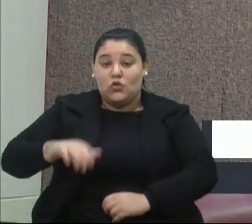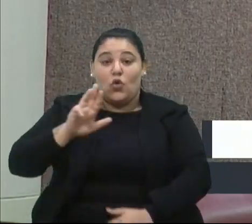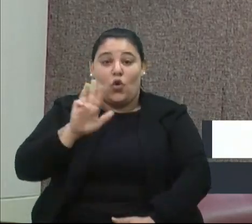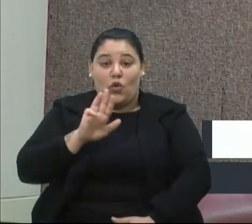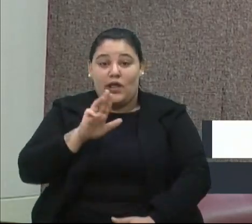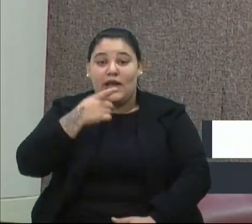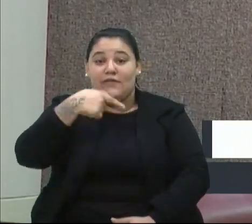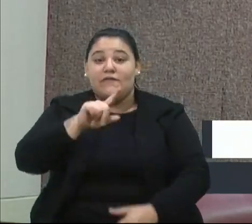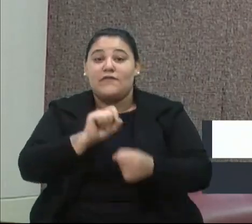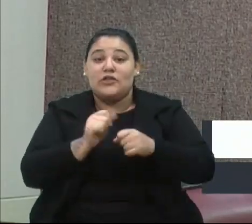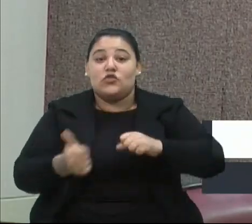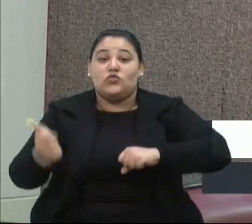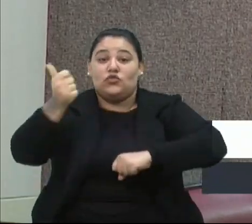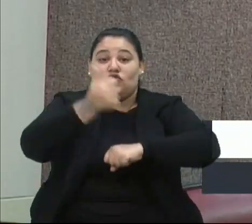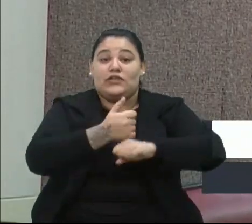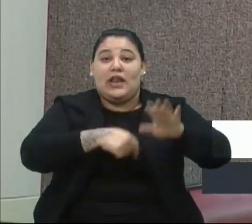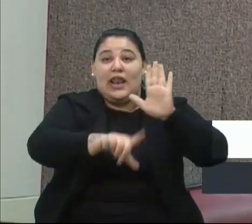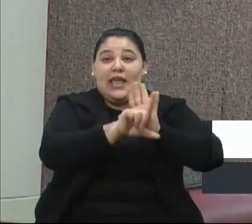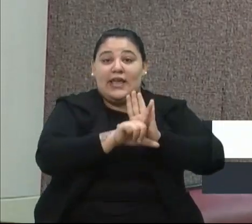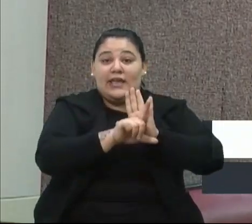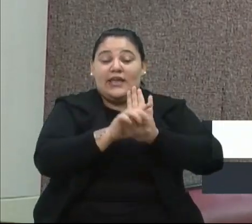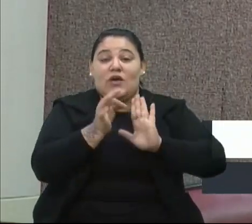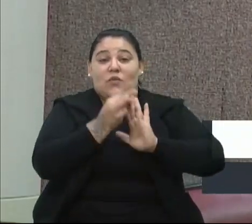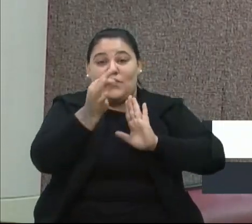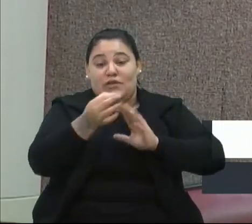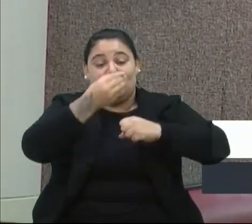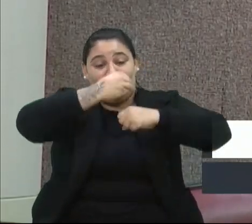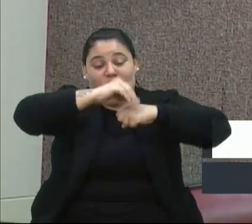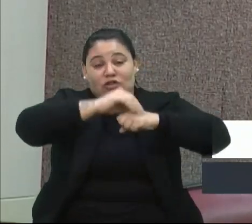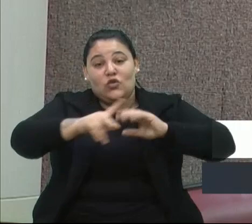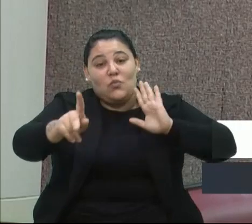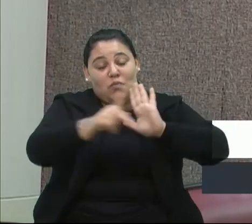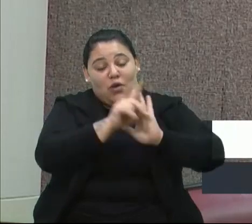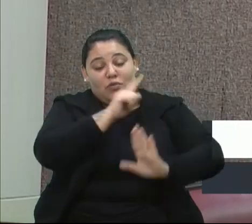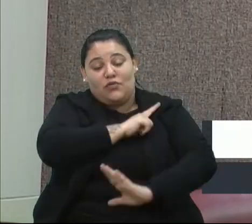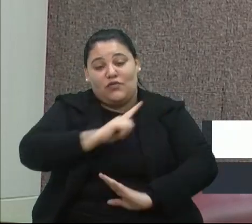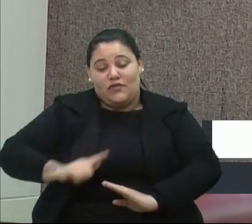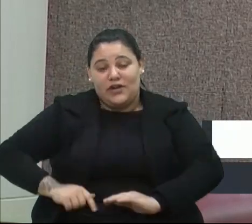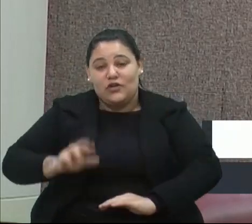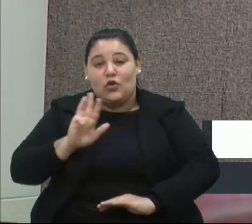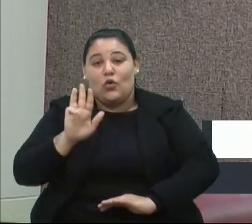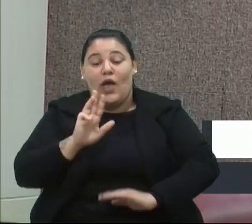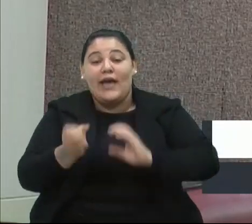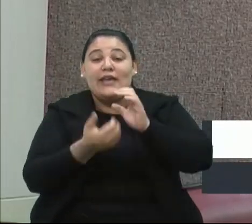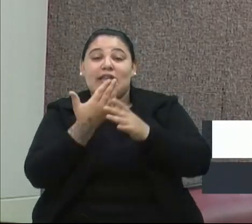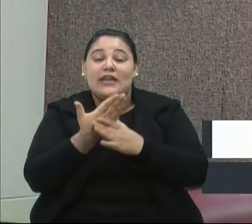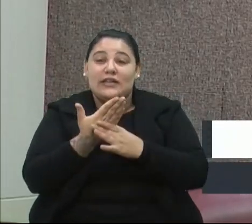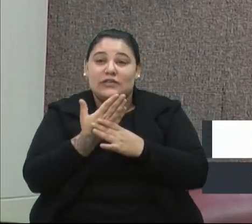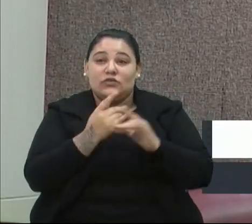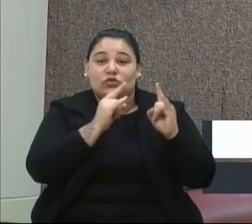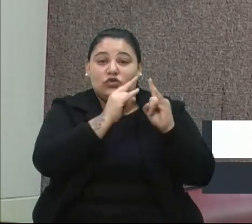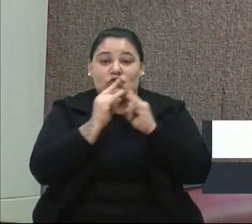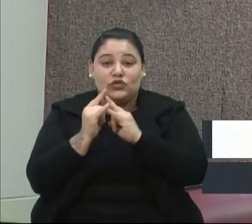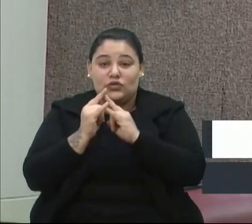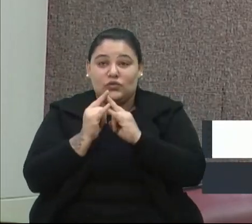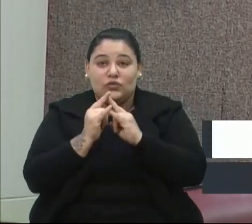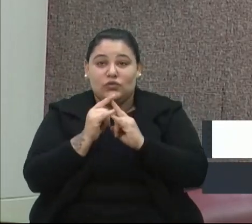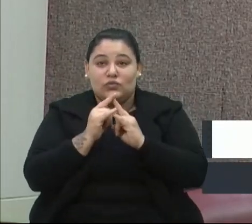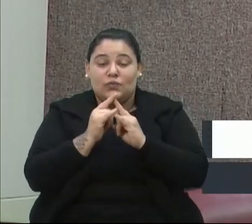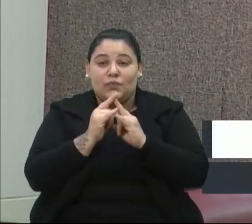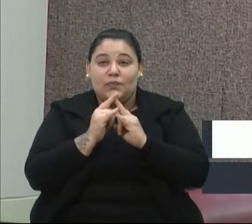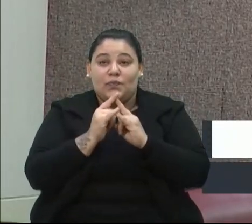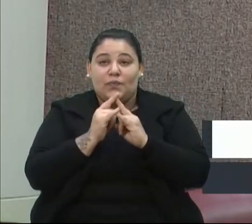lei, que é uma sugestão do próprio governo Lula, que nem eles sempre falam, né? Criando o Instituto de Autorregulação.